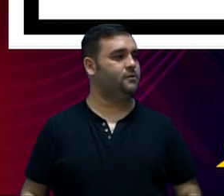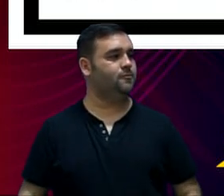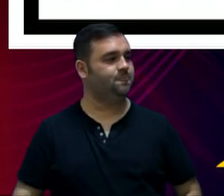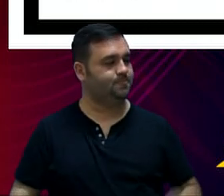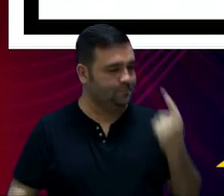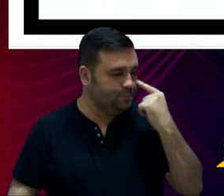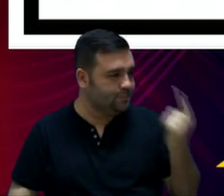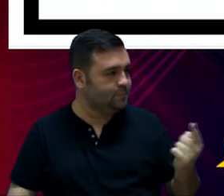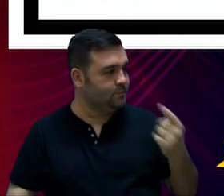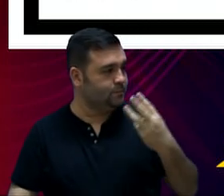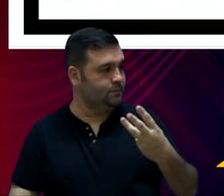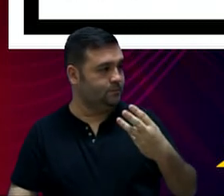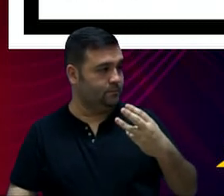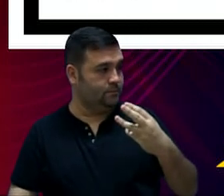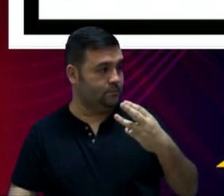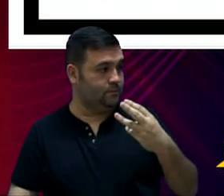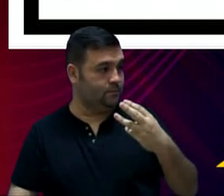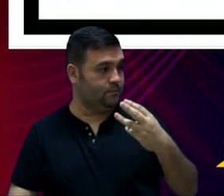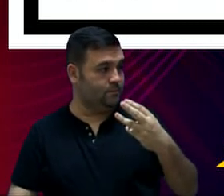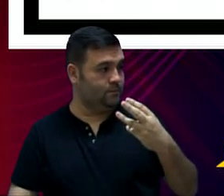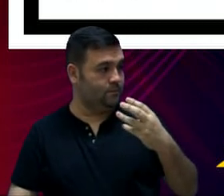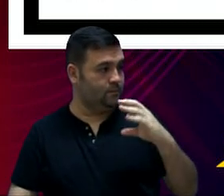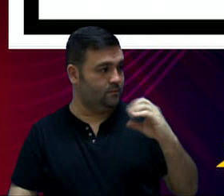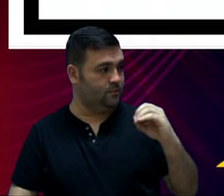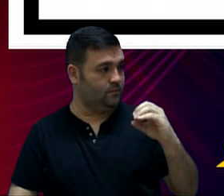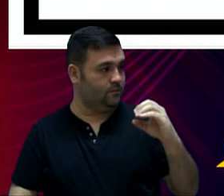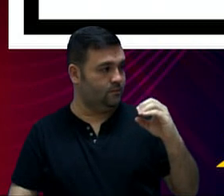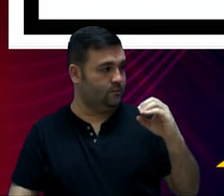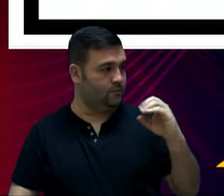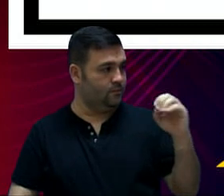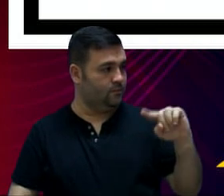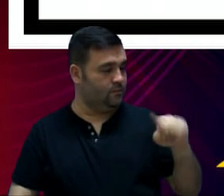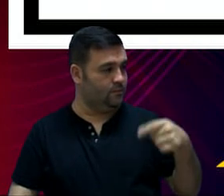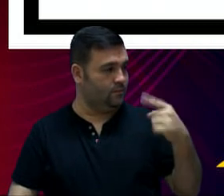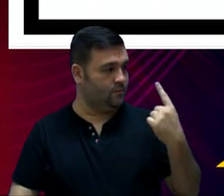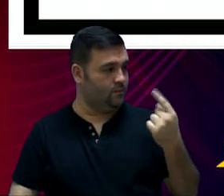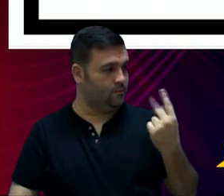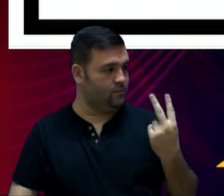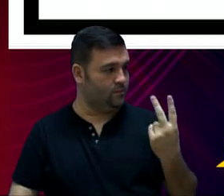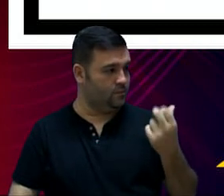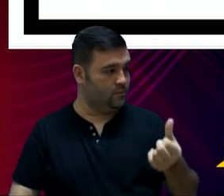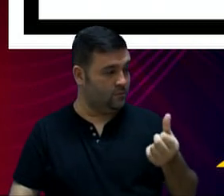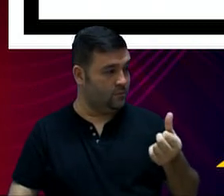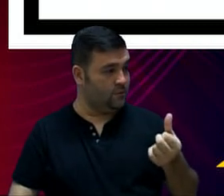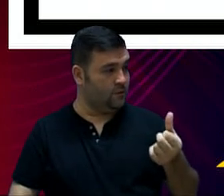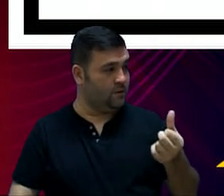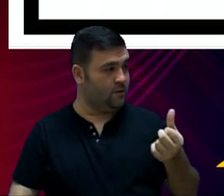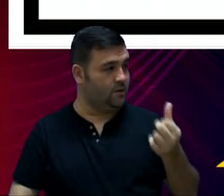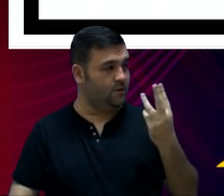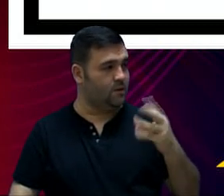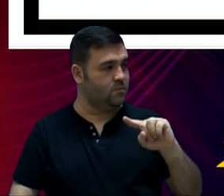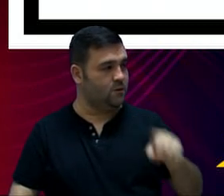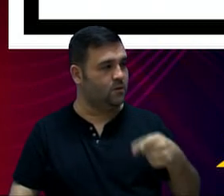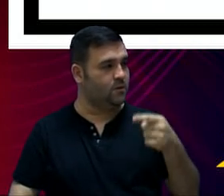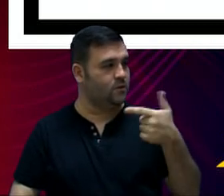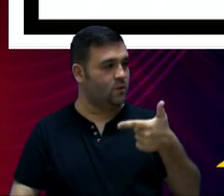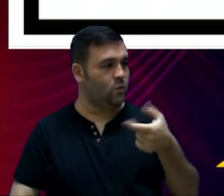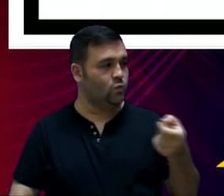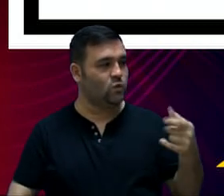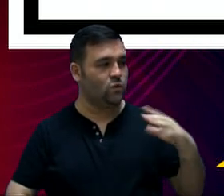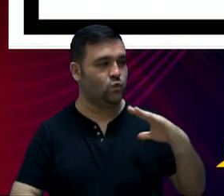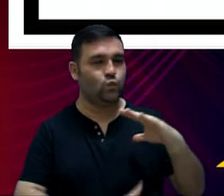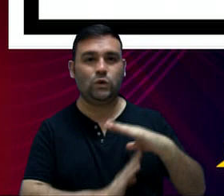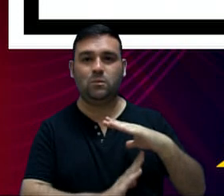Olha lá, R$ 300.626,00 como dívida consolidada, e o limite seria de R$.225.000